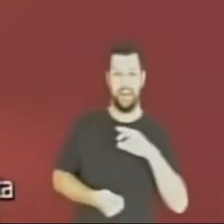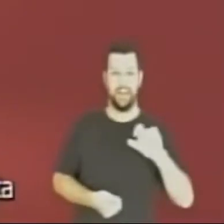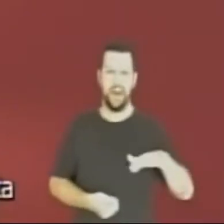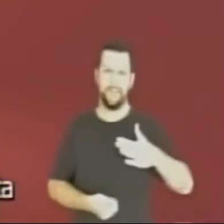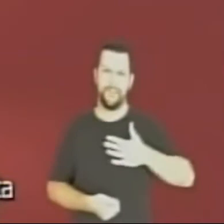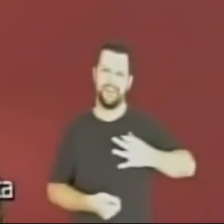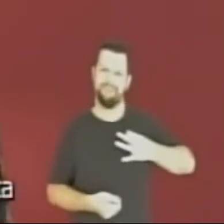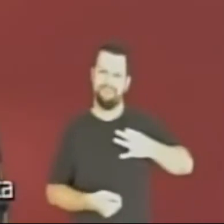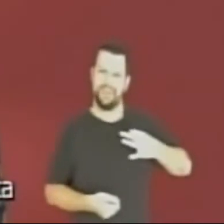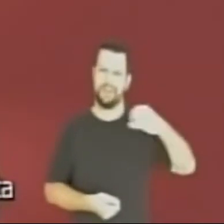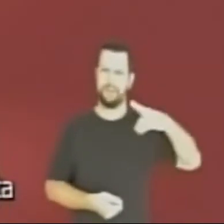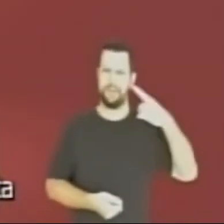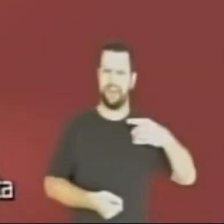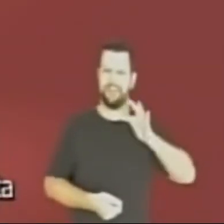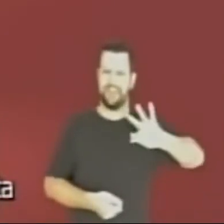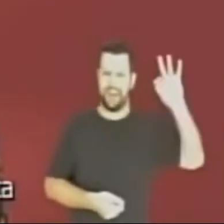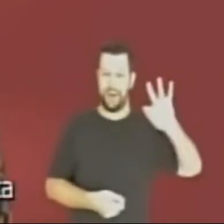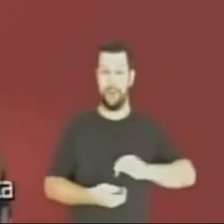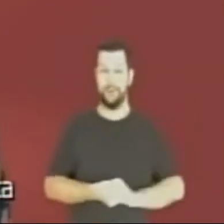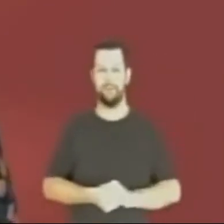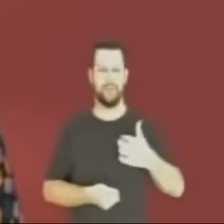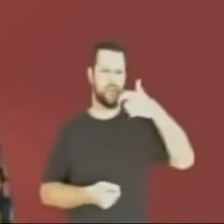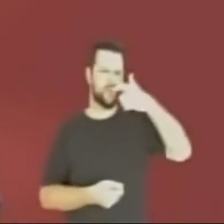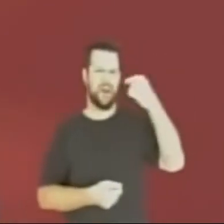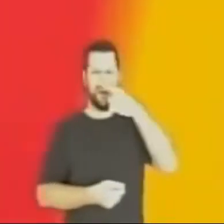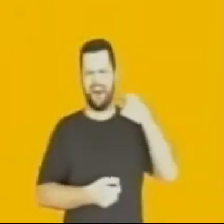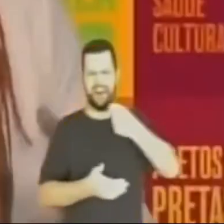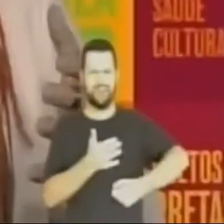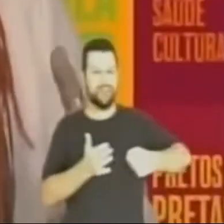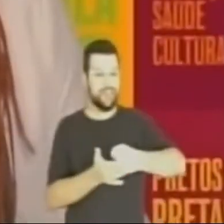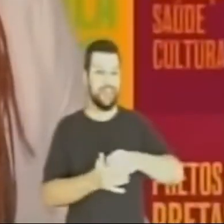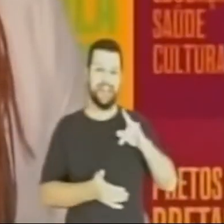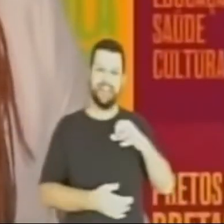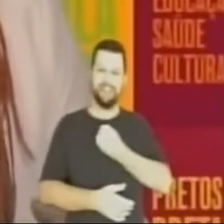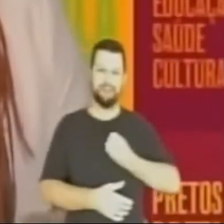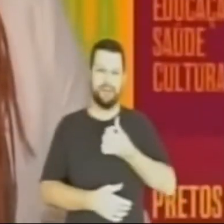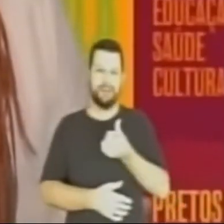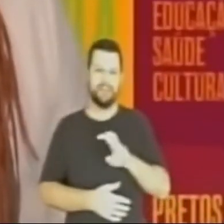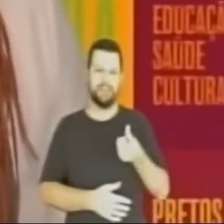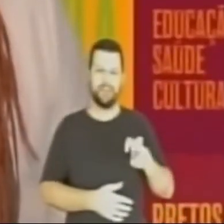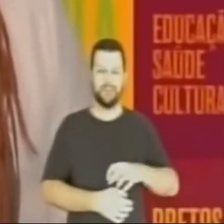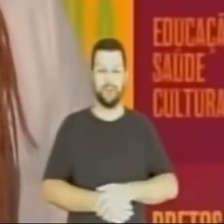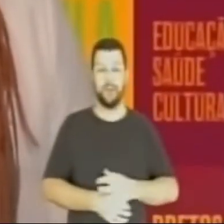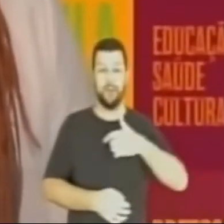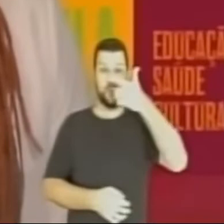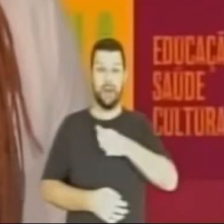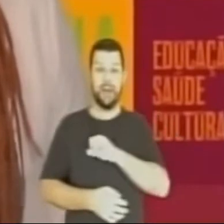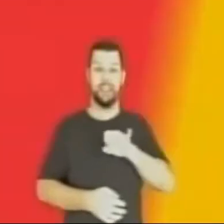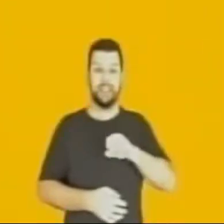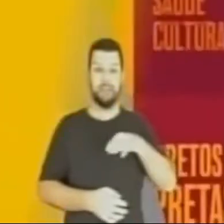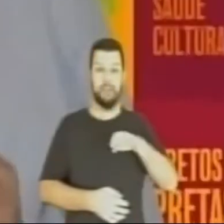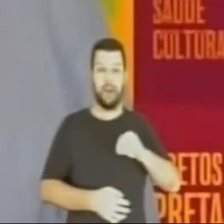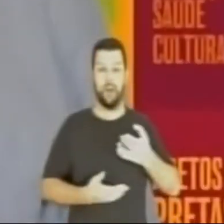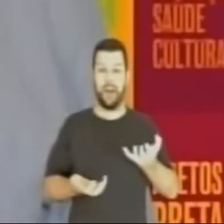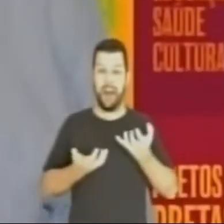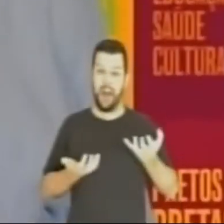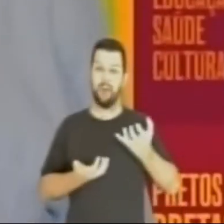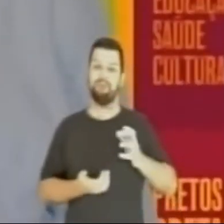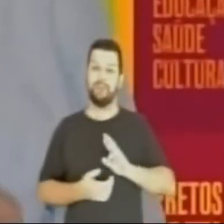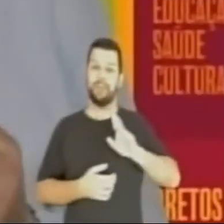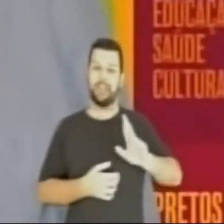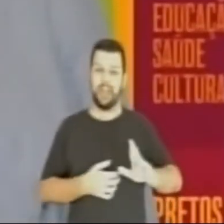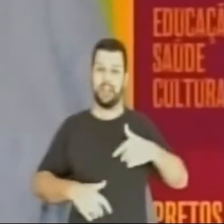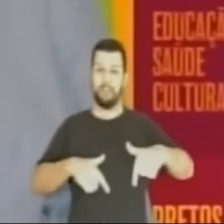Eu sou a Manuela e a Dayana é minha candidata a deputada federal. Sou a cara da luta. Sou Dayana, 65,65. Sou a